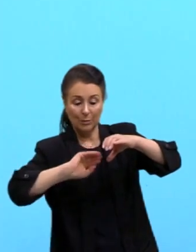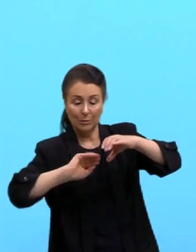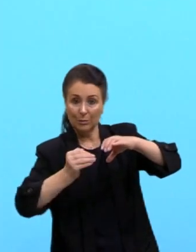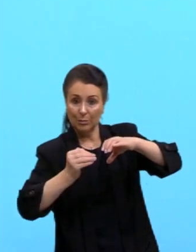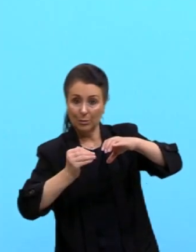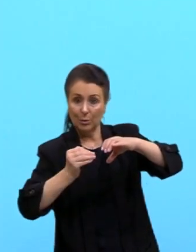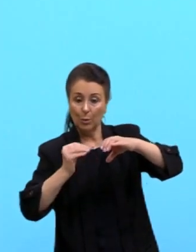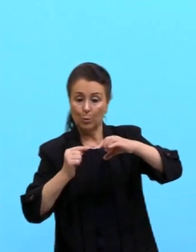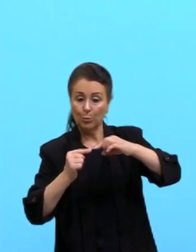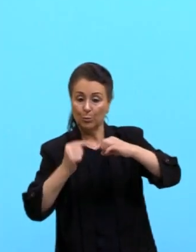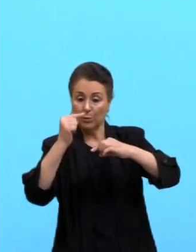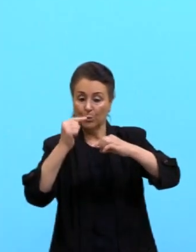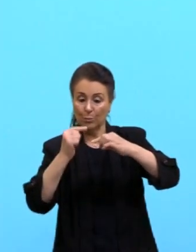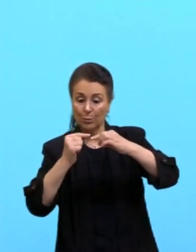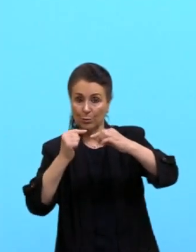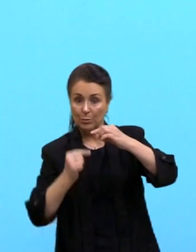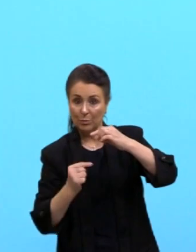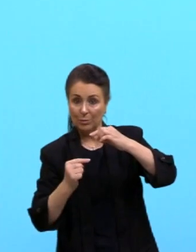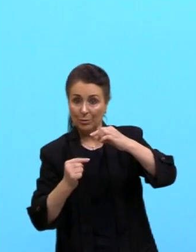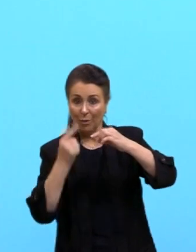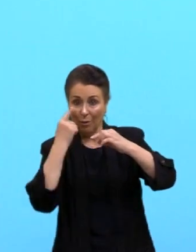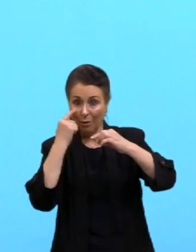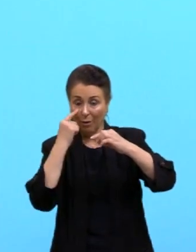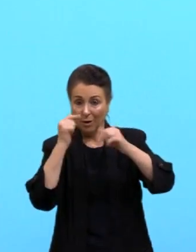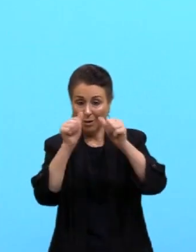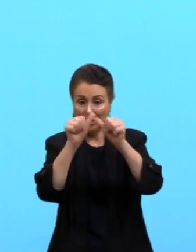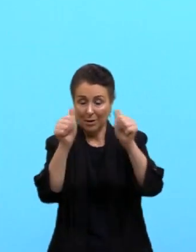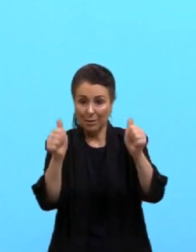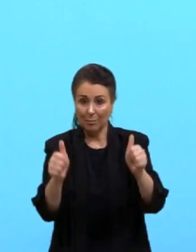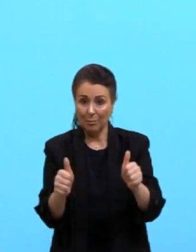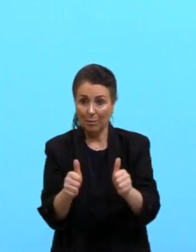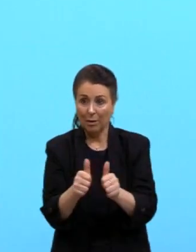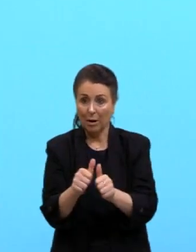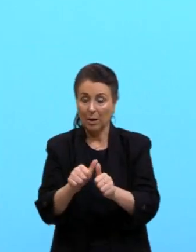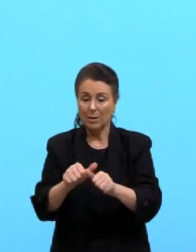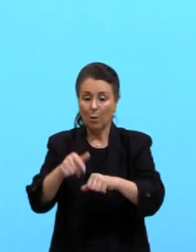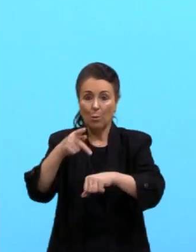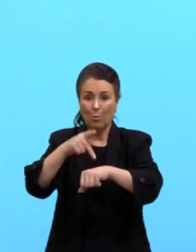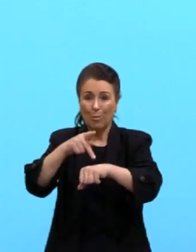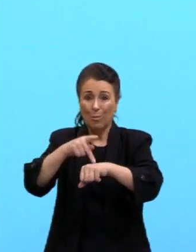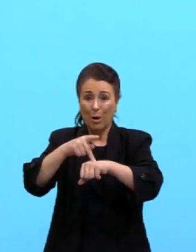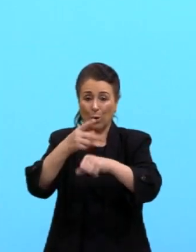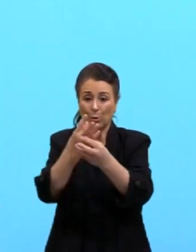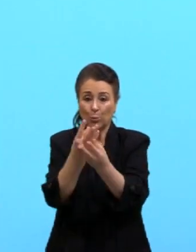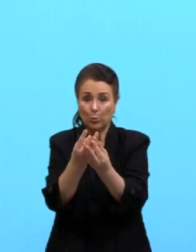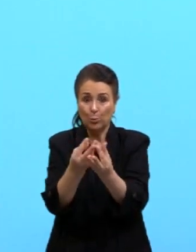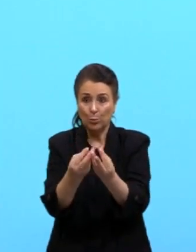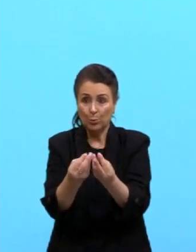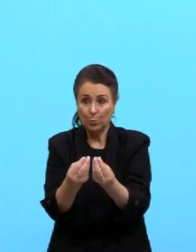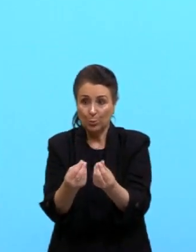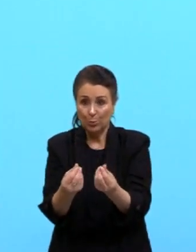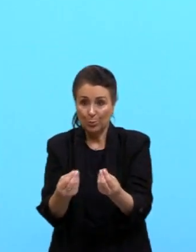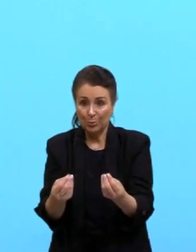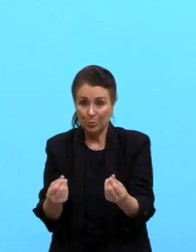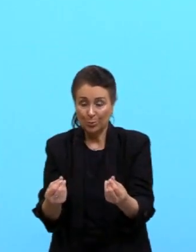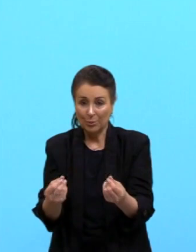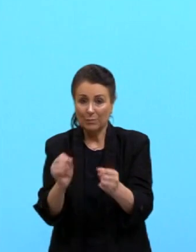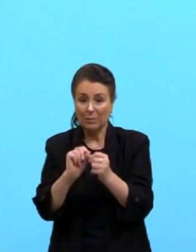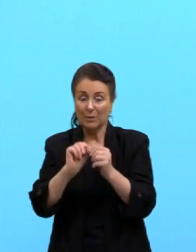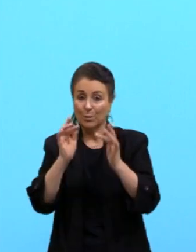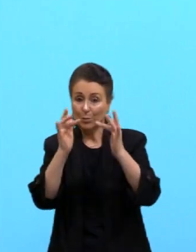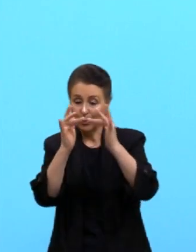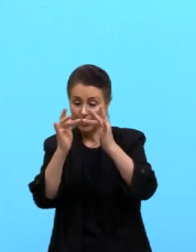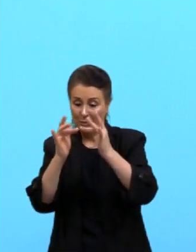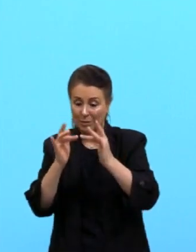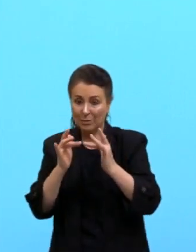que é toda essa magma, toda essa rocha derretida, que ela vai entrando em contato e vai